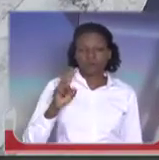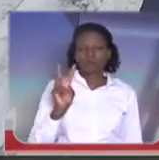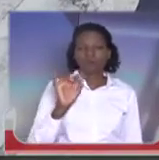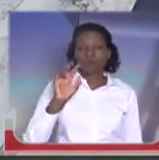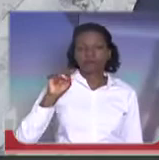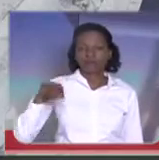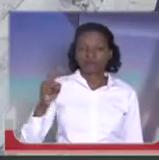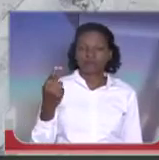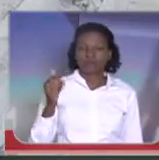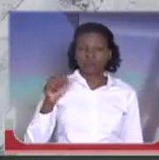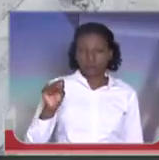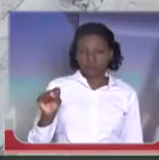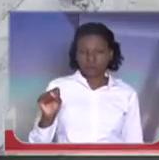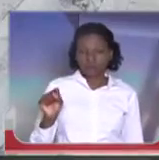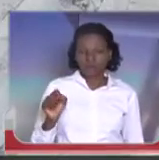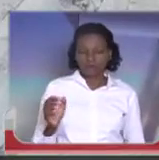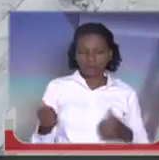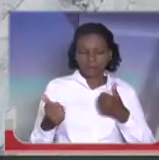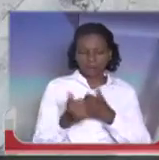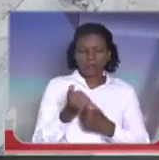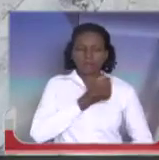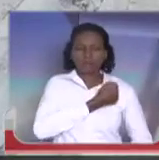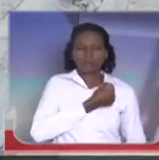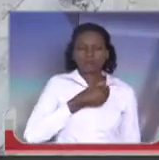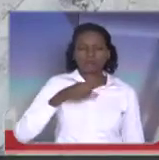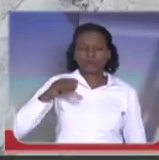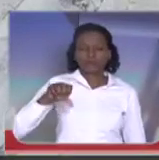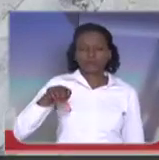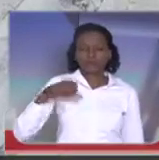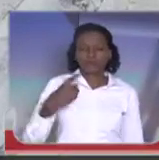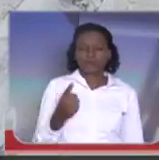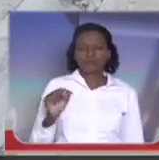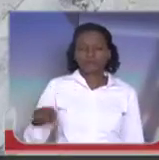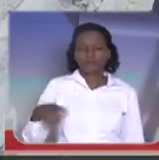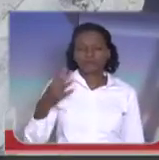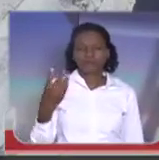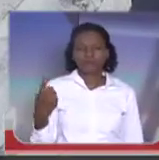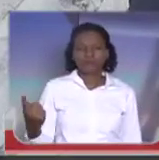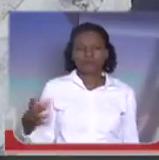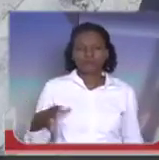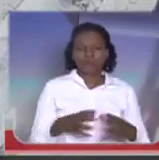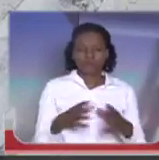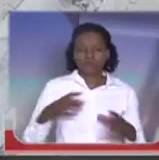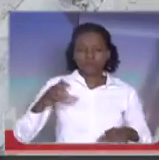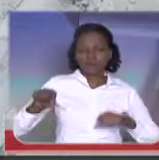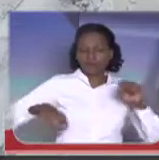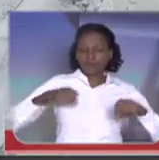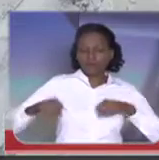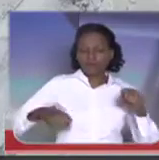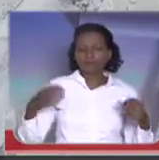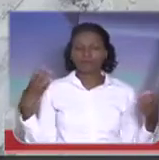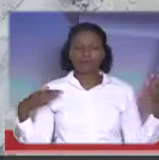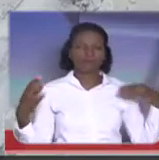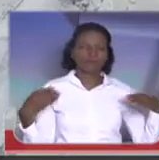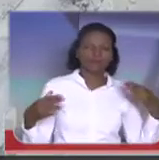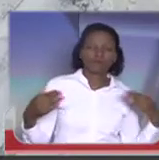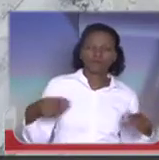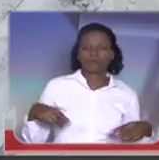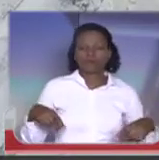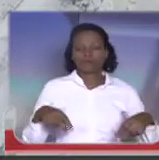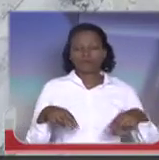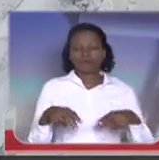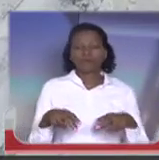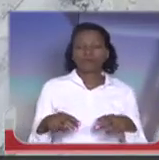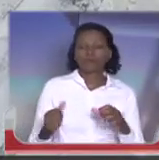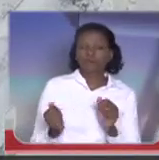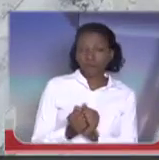da manhã. Prestem atenção. Um grupo de ciclistas andando, passeando, e entre esses ciclistas está um capitão da Polícia